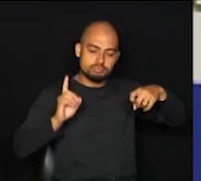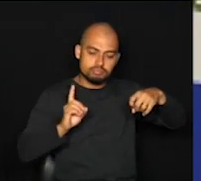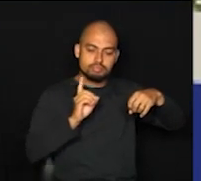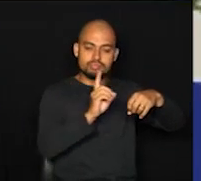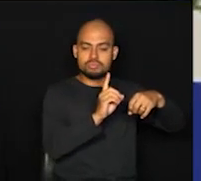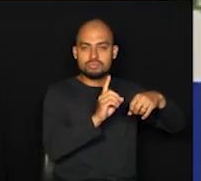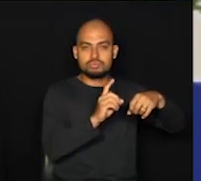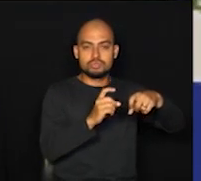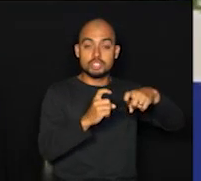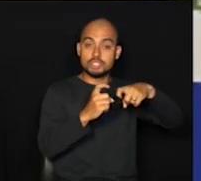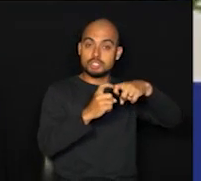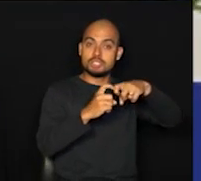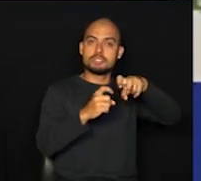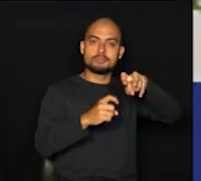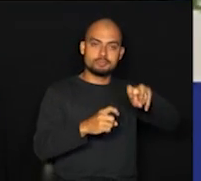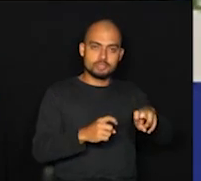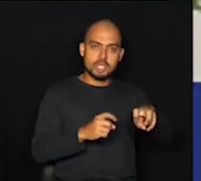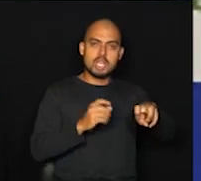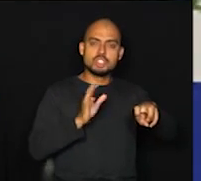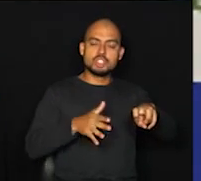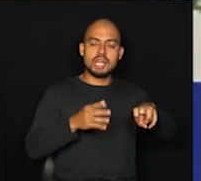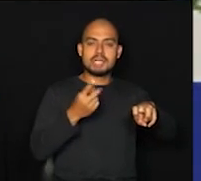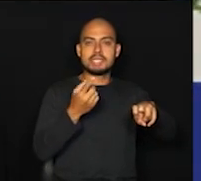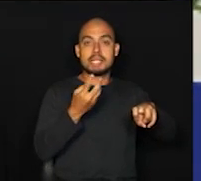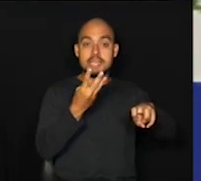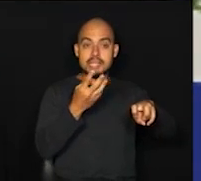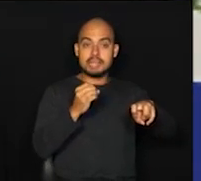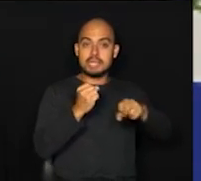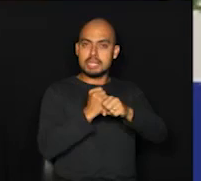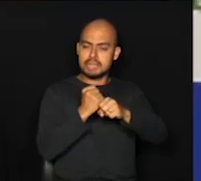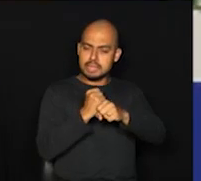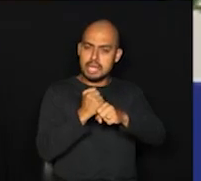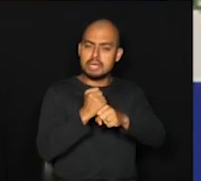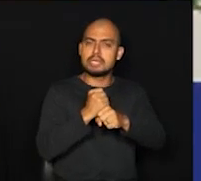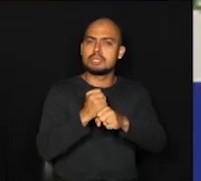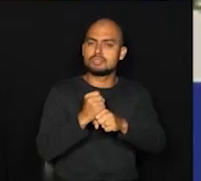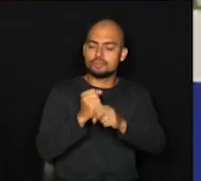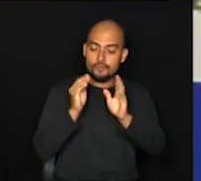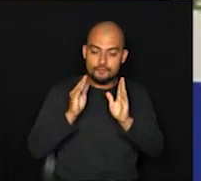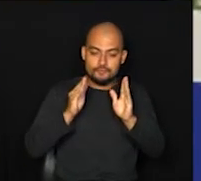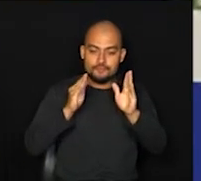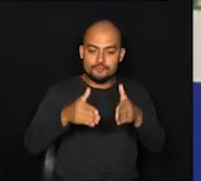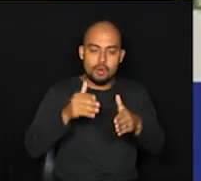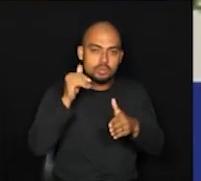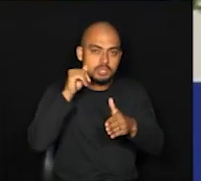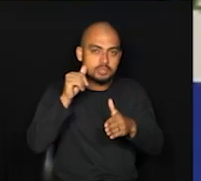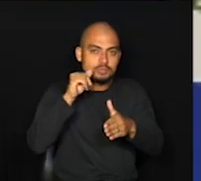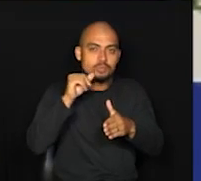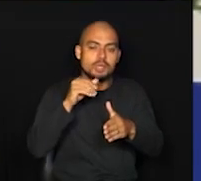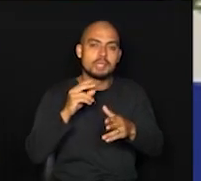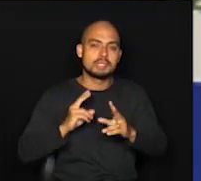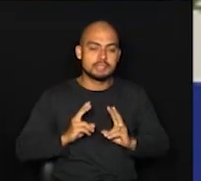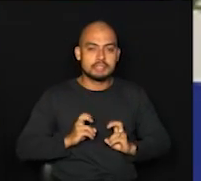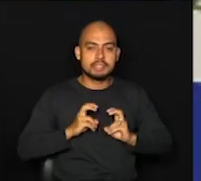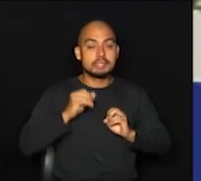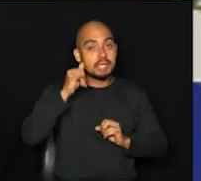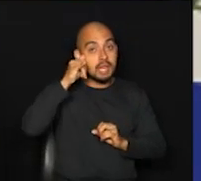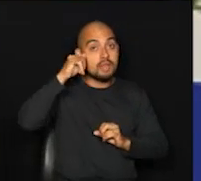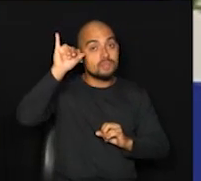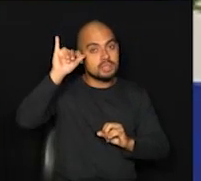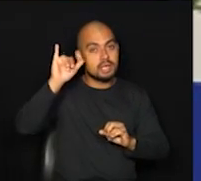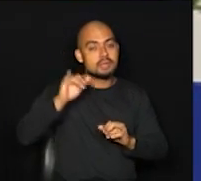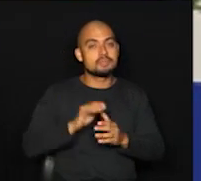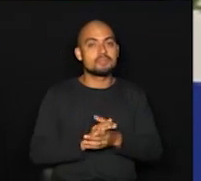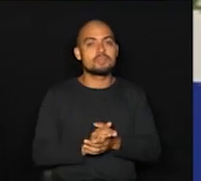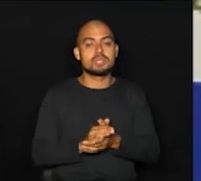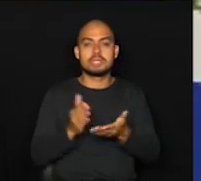há mais de 30 anos. O professor Pinotti trabalhou duramente nisso lá atrás. Nós estamos vendo o resultado, até hoje,